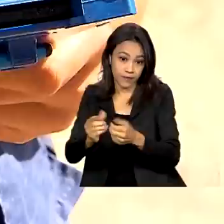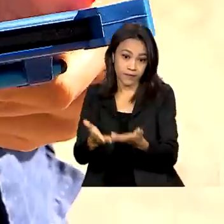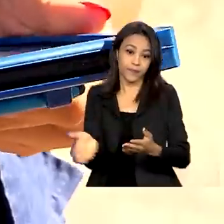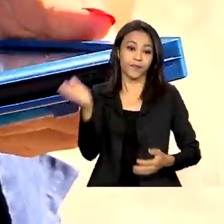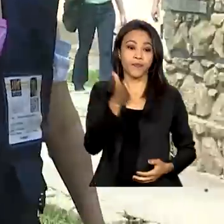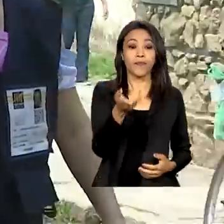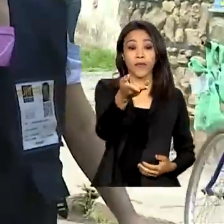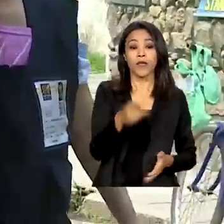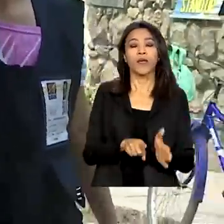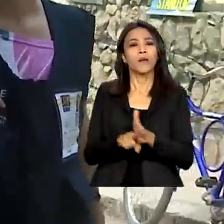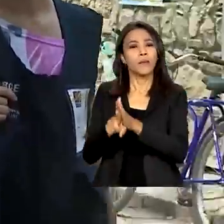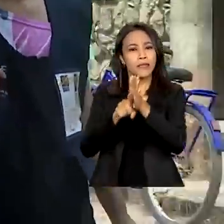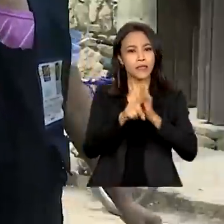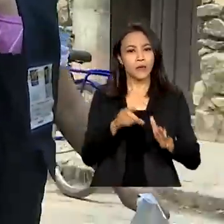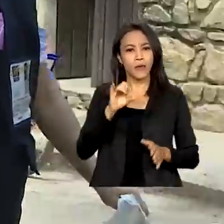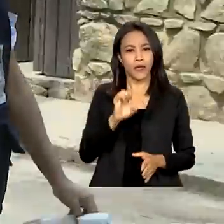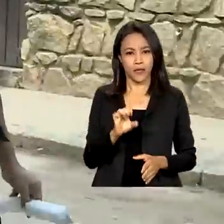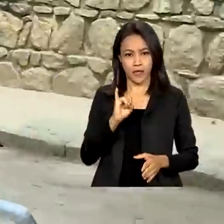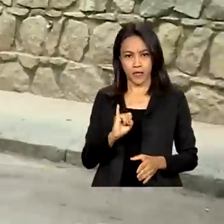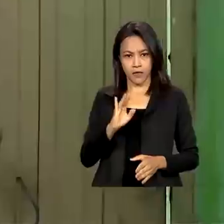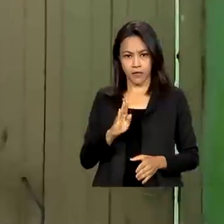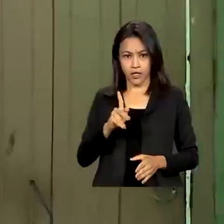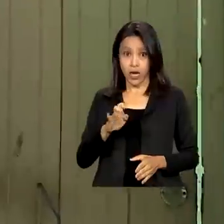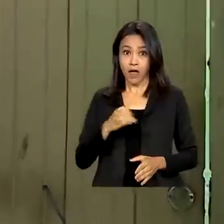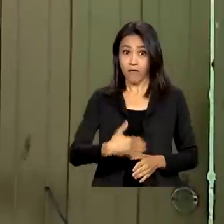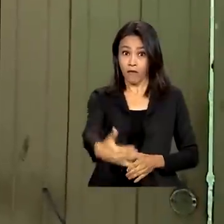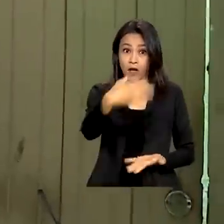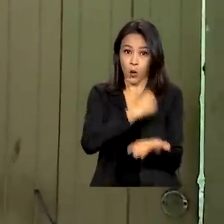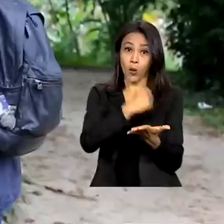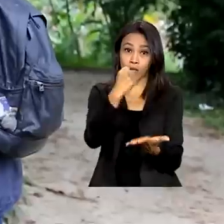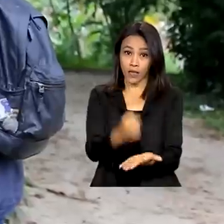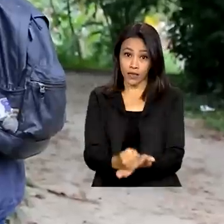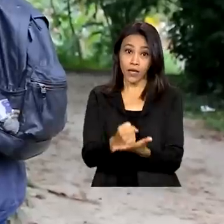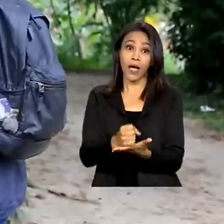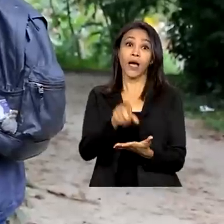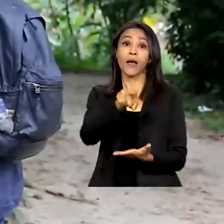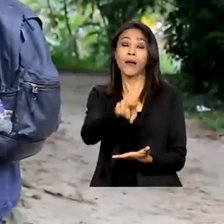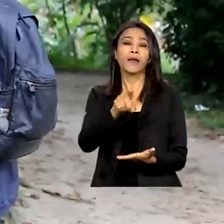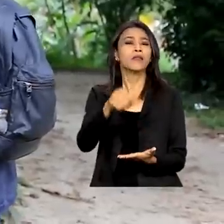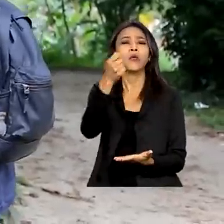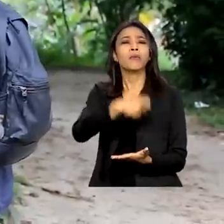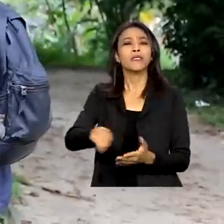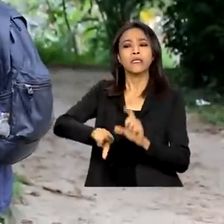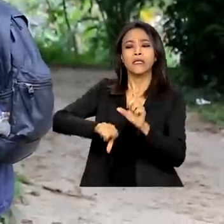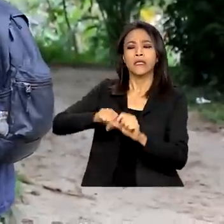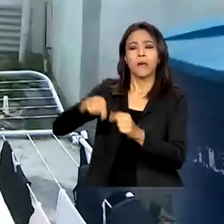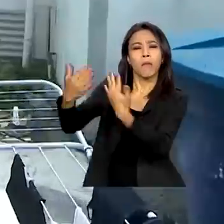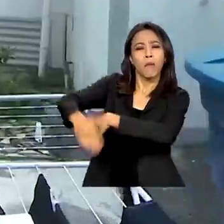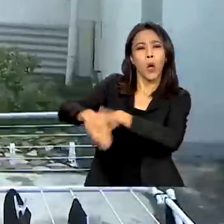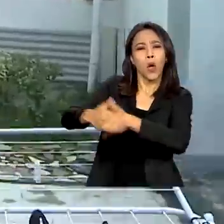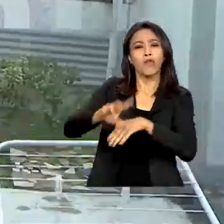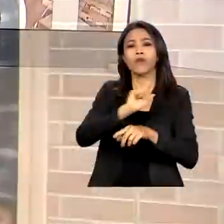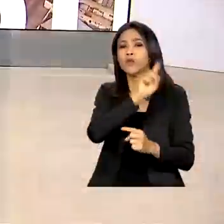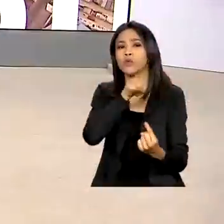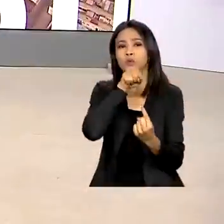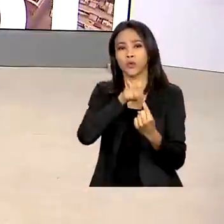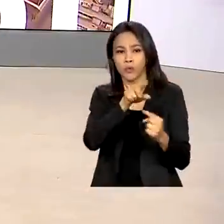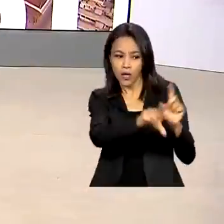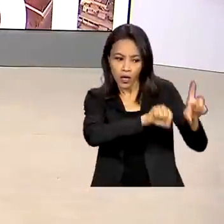IBGE está autorizado a contratar temporários sem processo seletivo para agilizar coleta de dados.